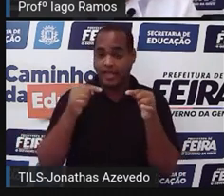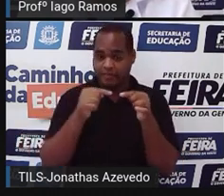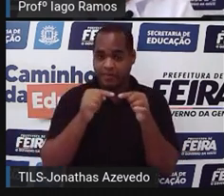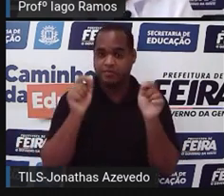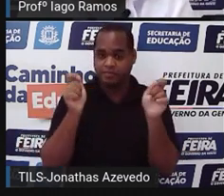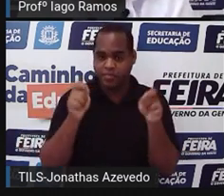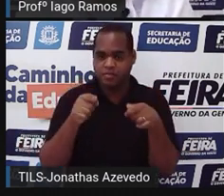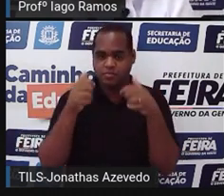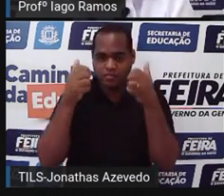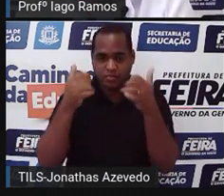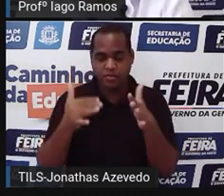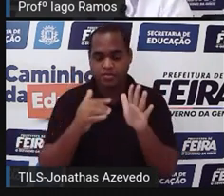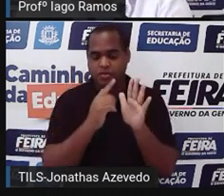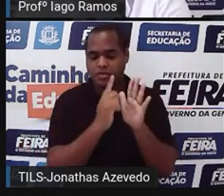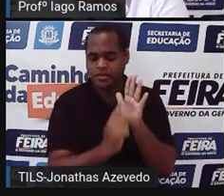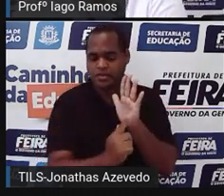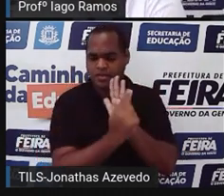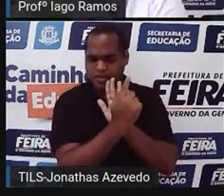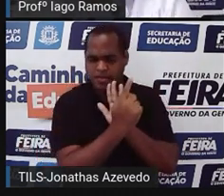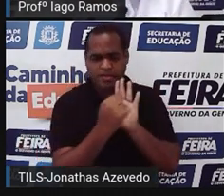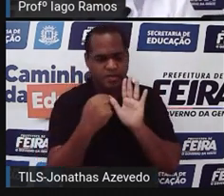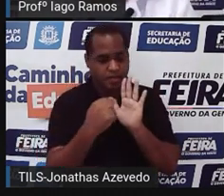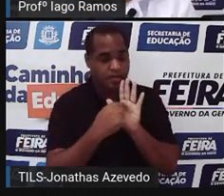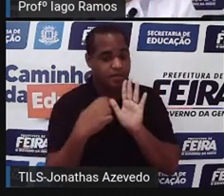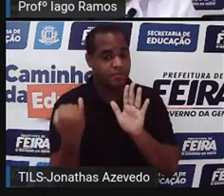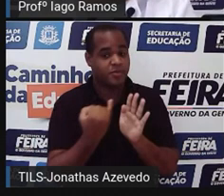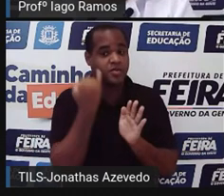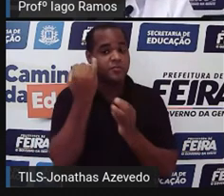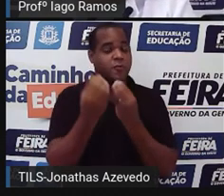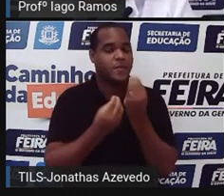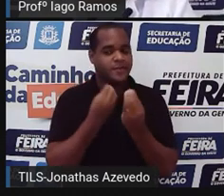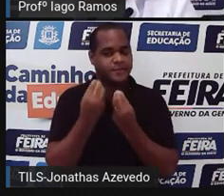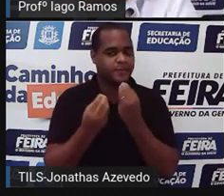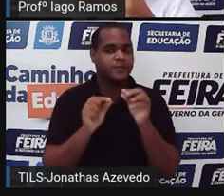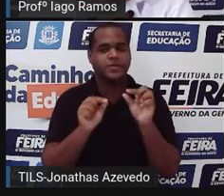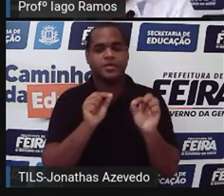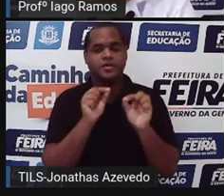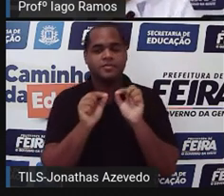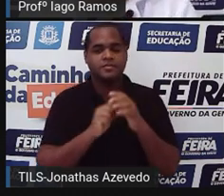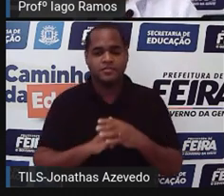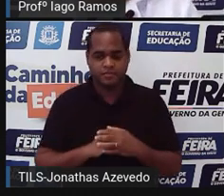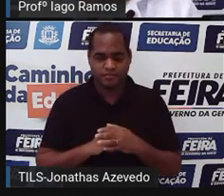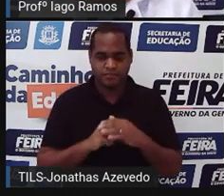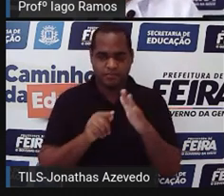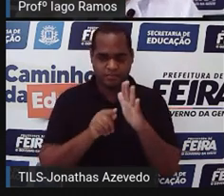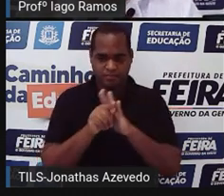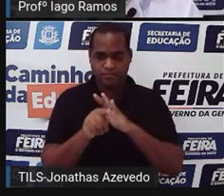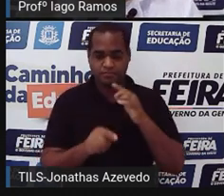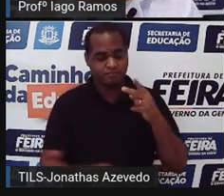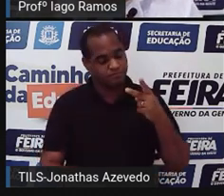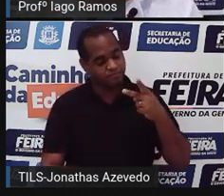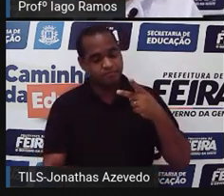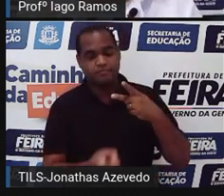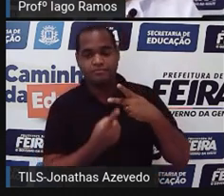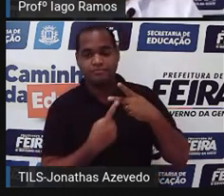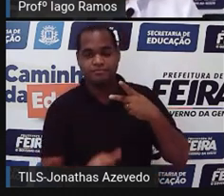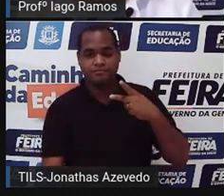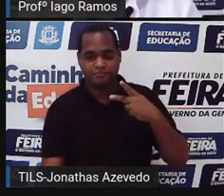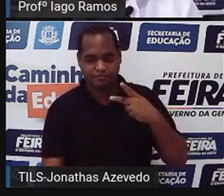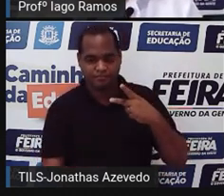o que trata o gráfico, certo? Então, a primeira perguntinha. Depois,